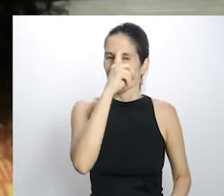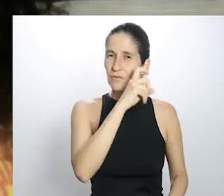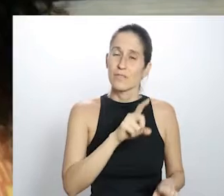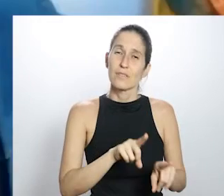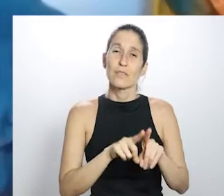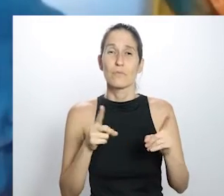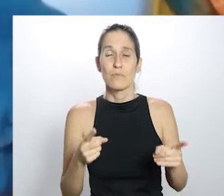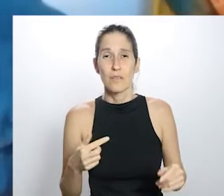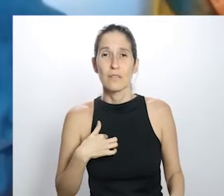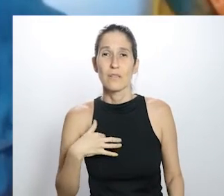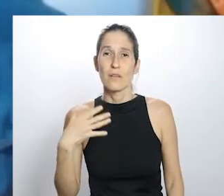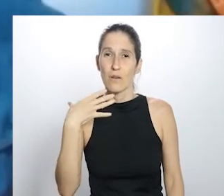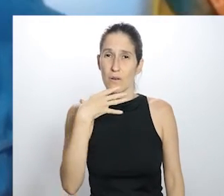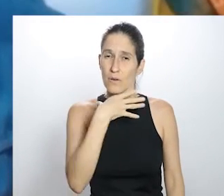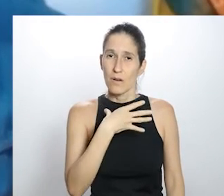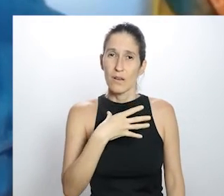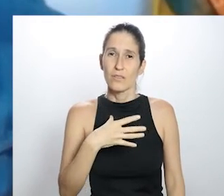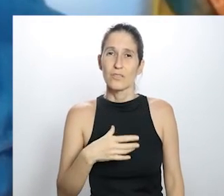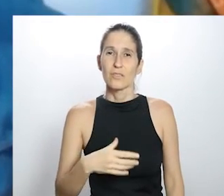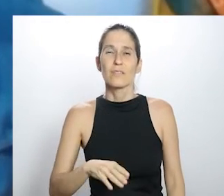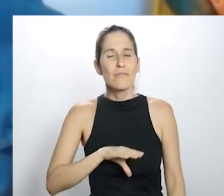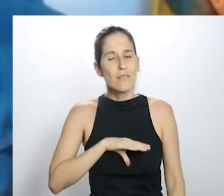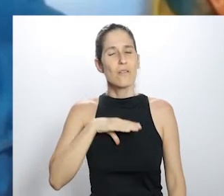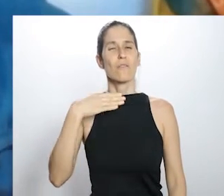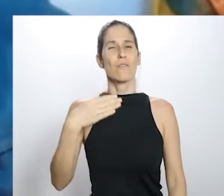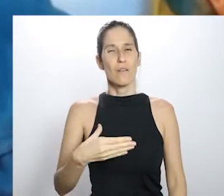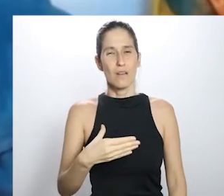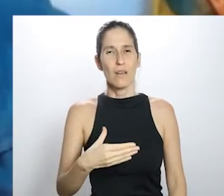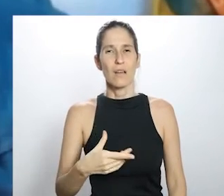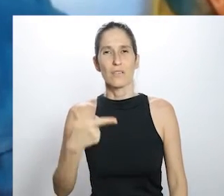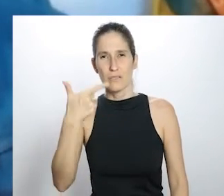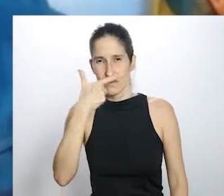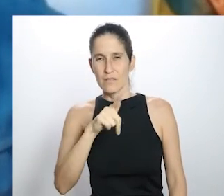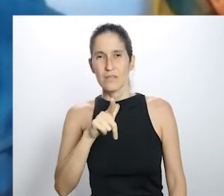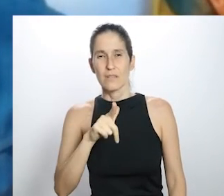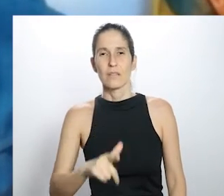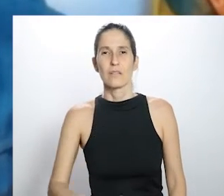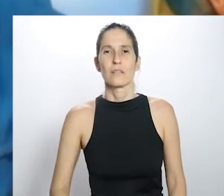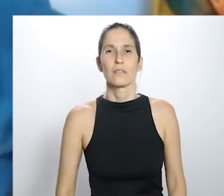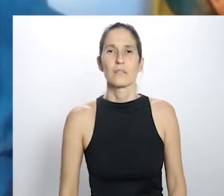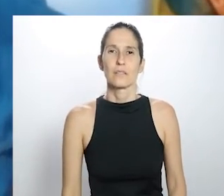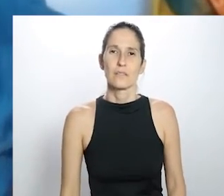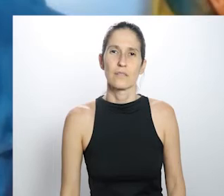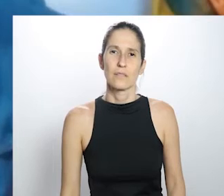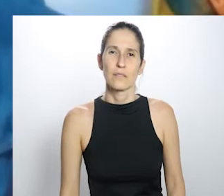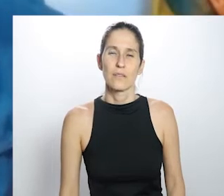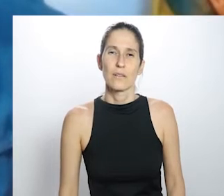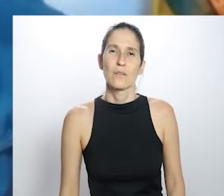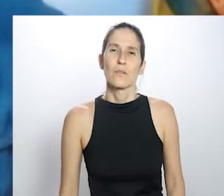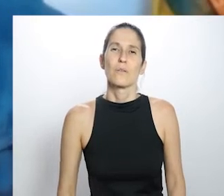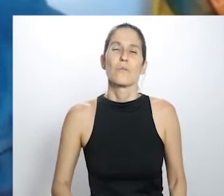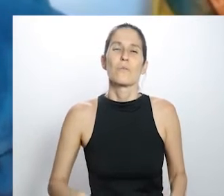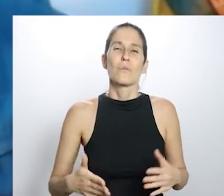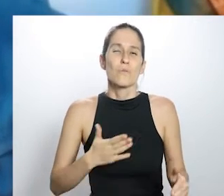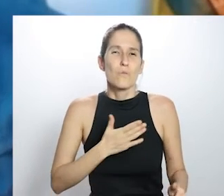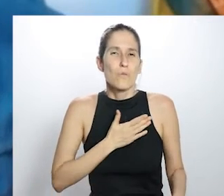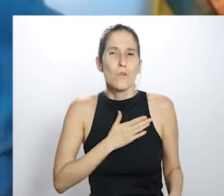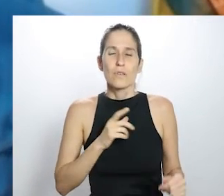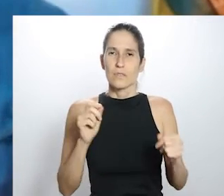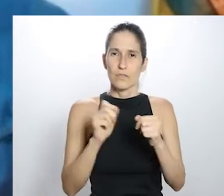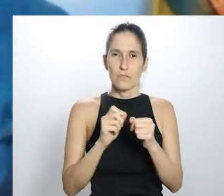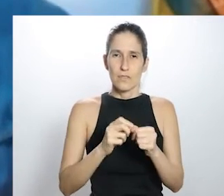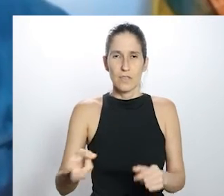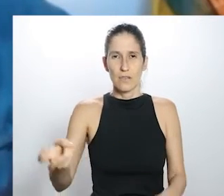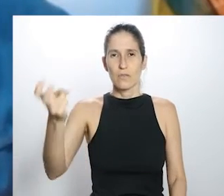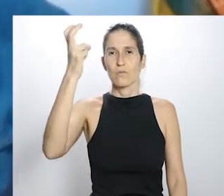difícil, mas eu acho que onde tem boa vontade já tem mais de 90%. eu acho que esse gosto por fazer,